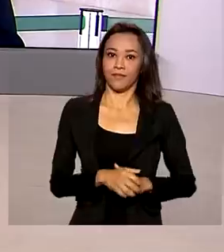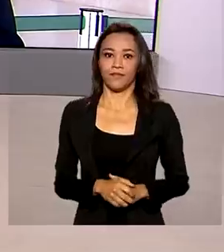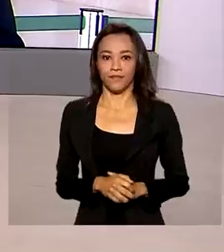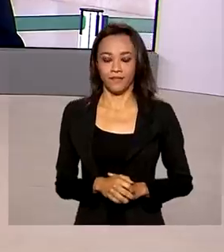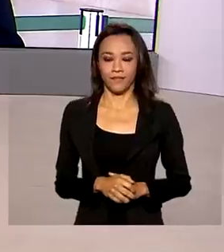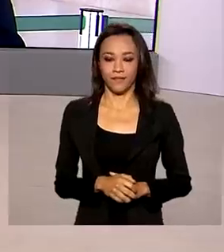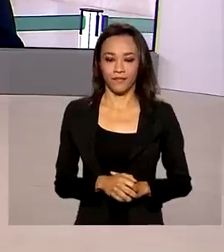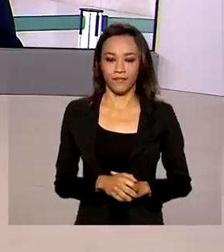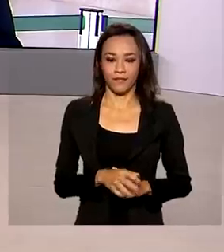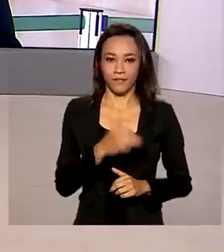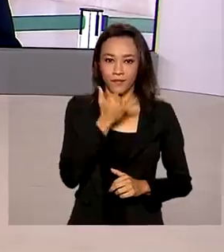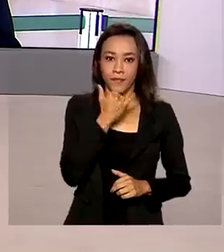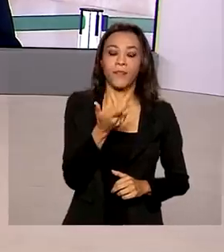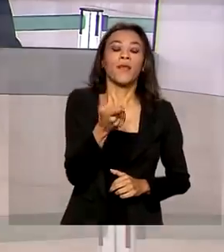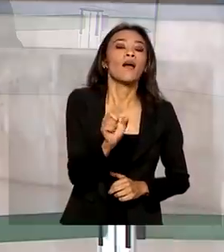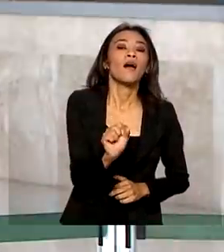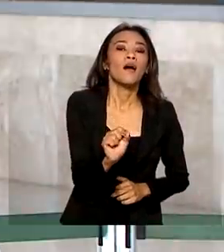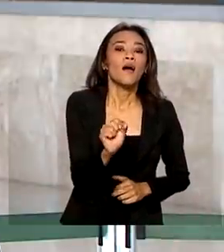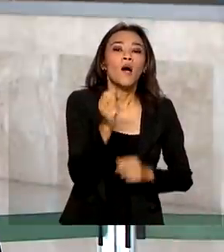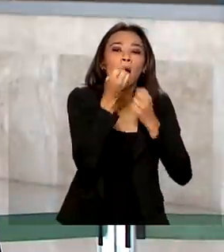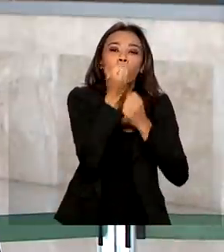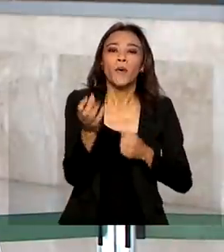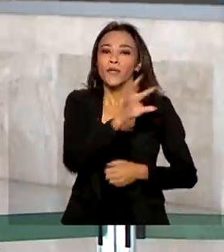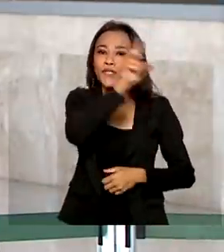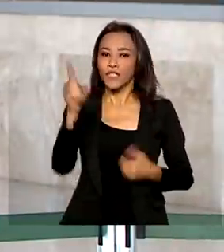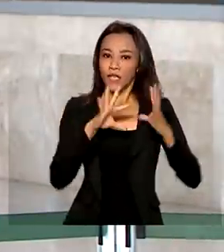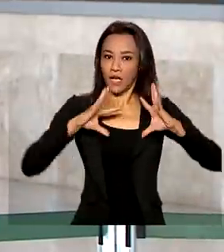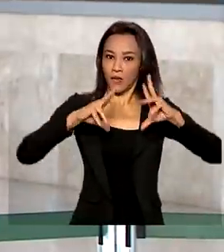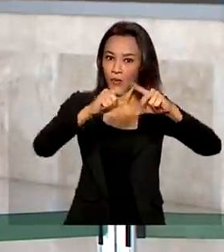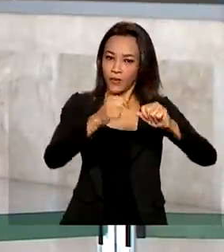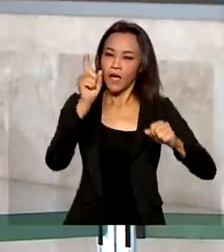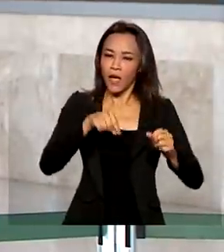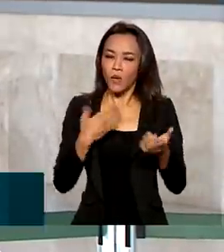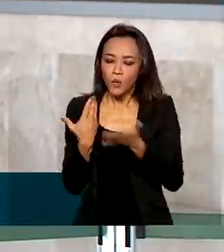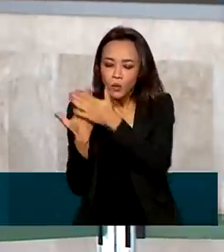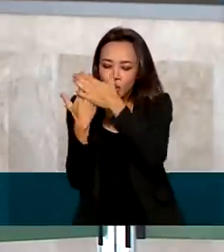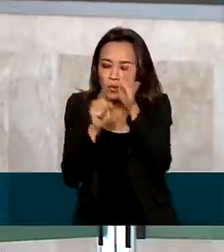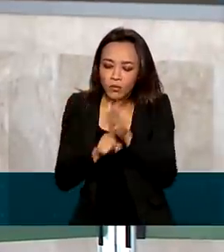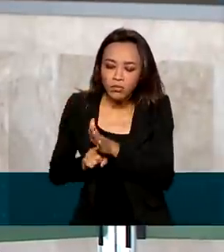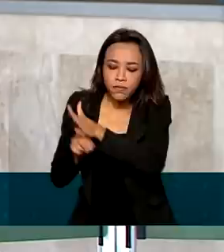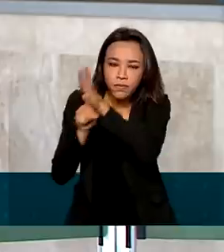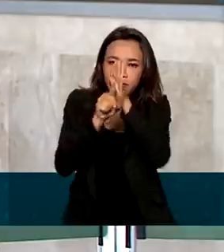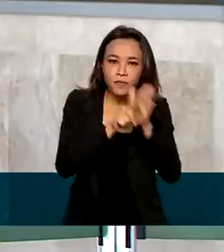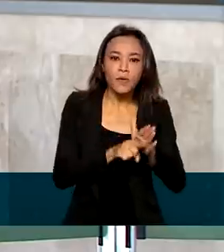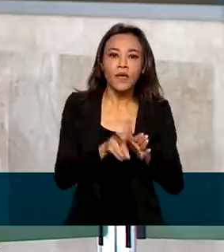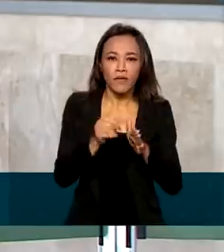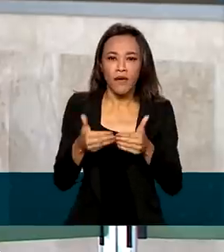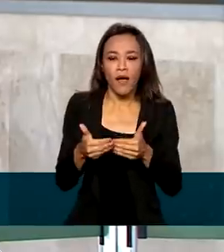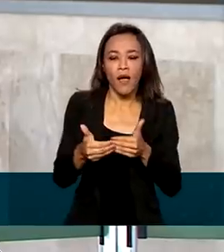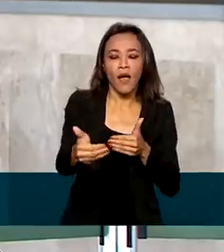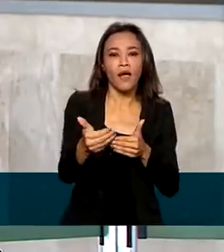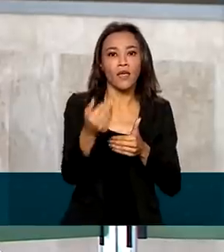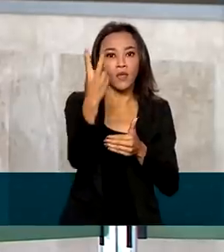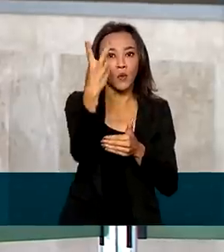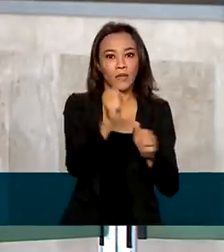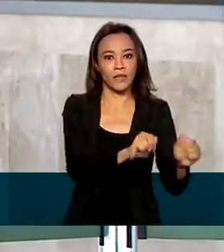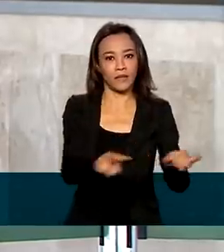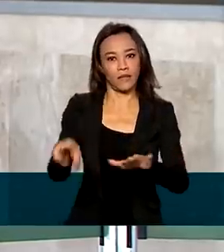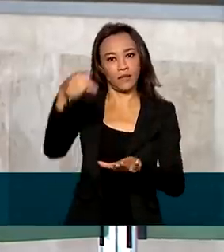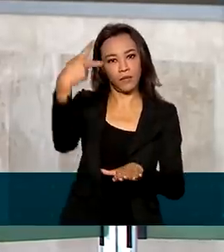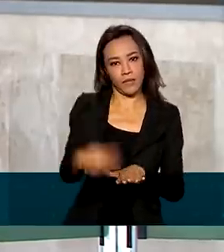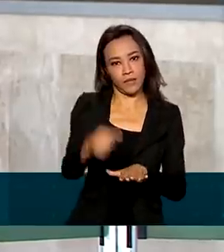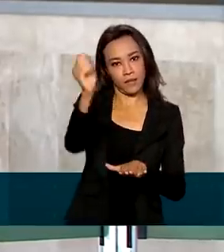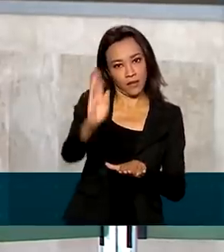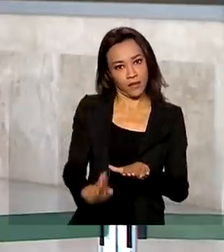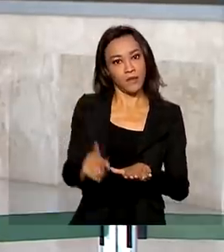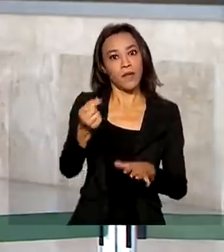Oi Renata, bom dia pra você, bom dia a todos que nos acompanham. Pois é, esse é um estudo inédito que vai ser iniciado daqui a duas semanas aqui no Brasil e vai ser